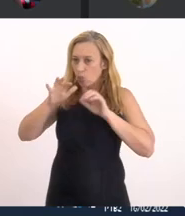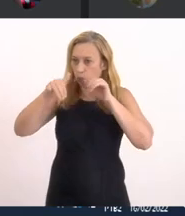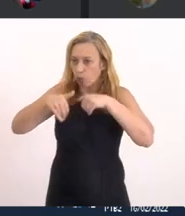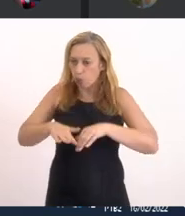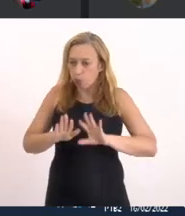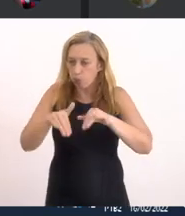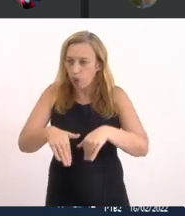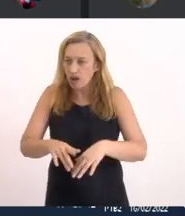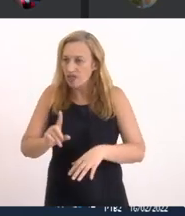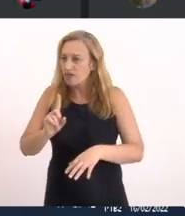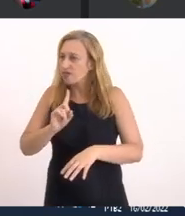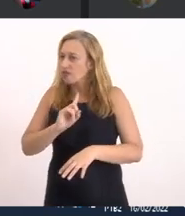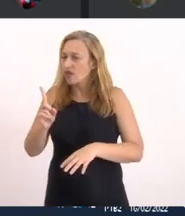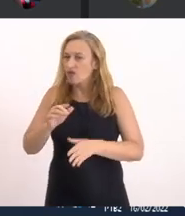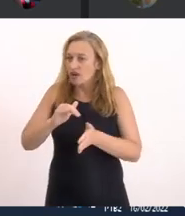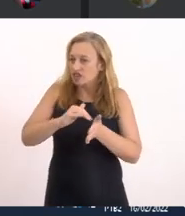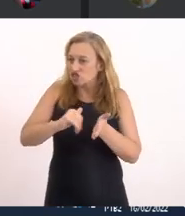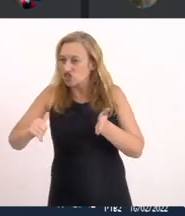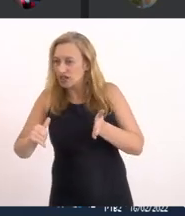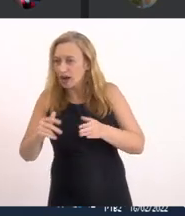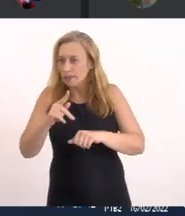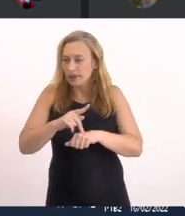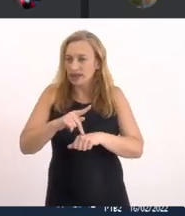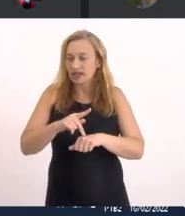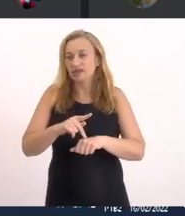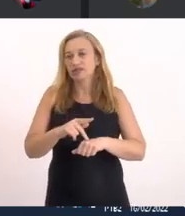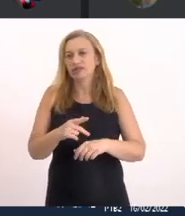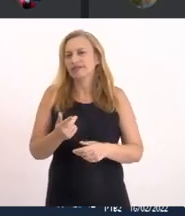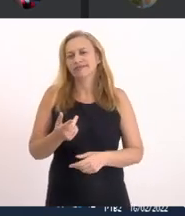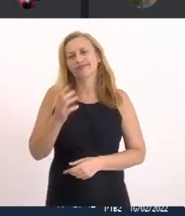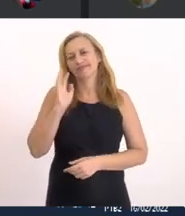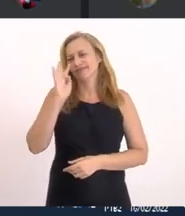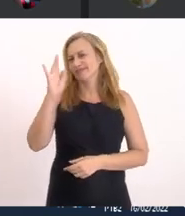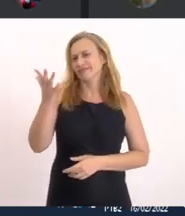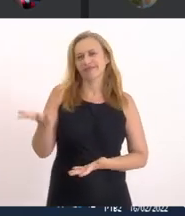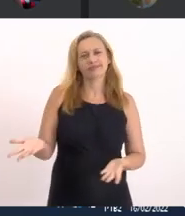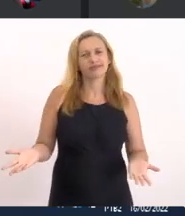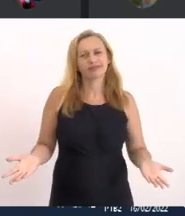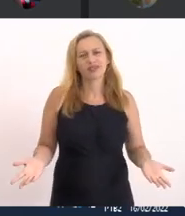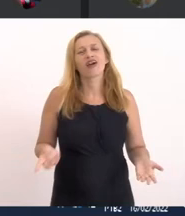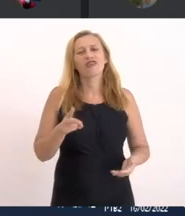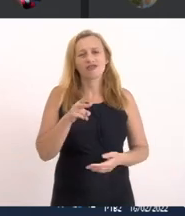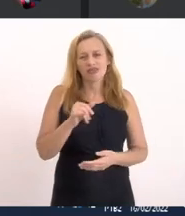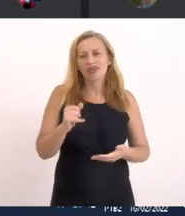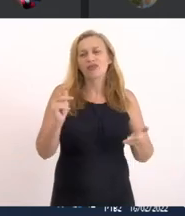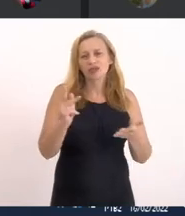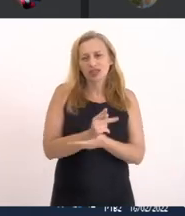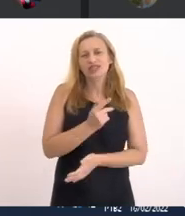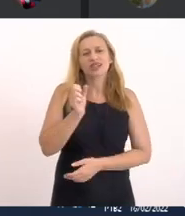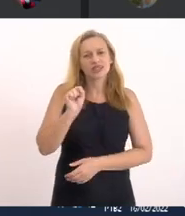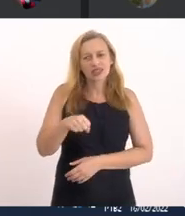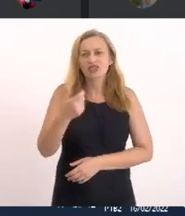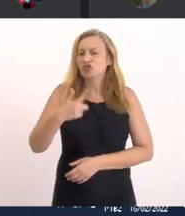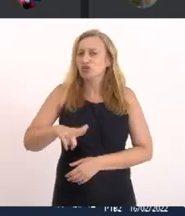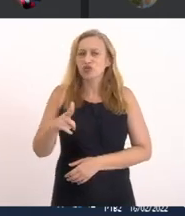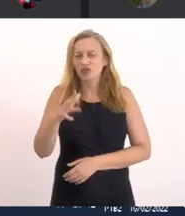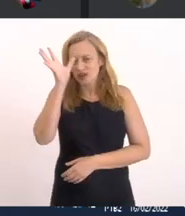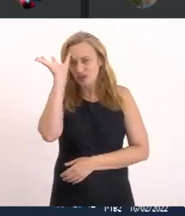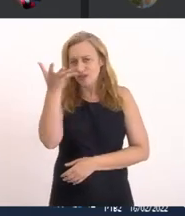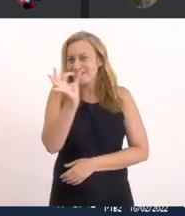Não vai movimentar Essas pedras É ilusão Vai movimentar E não vai resolver